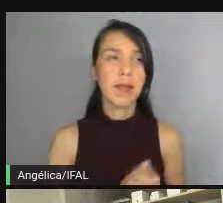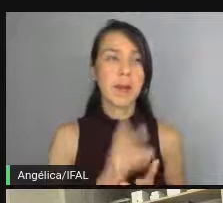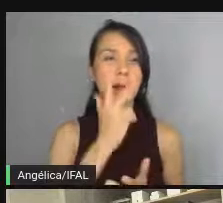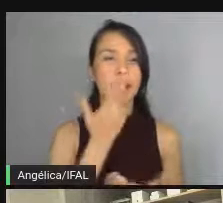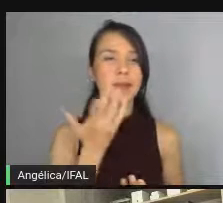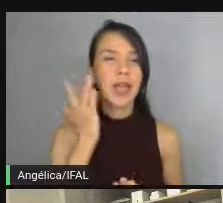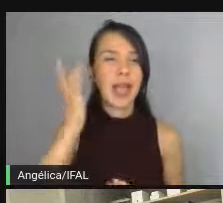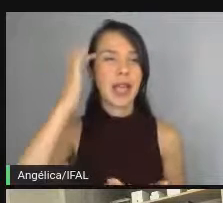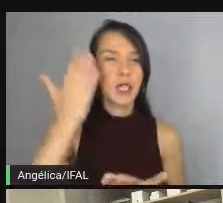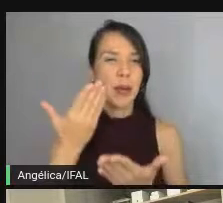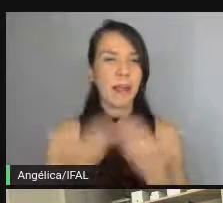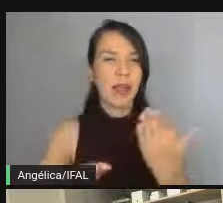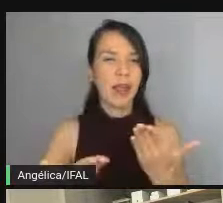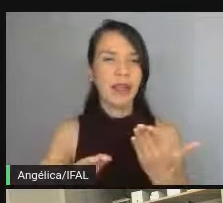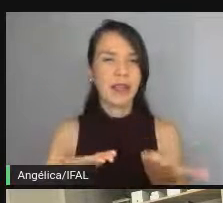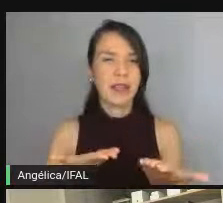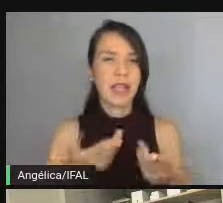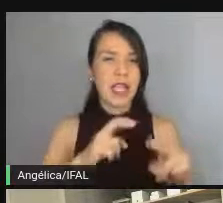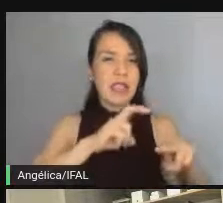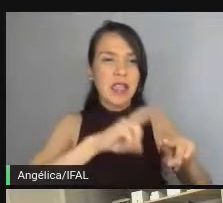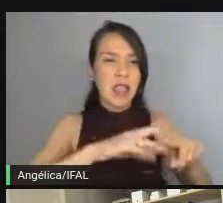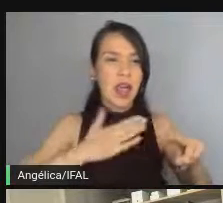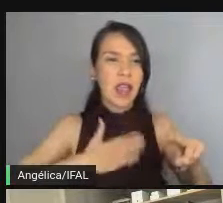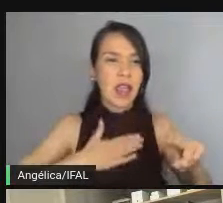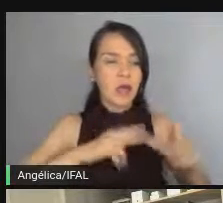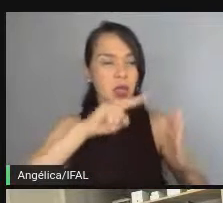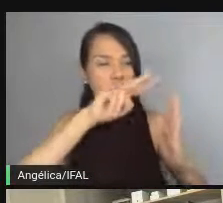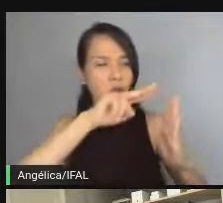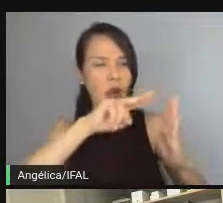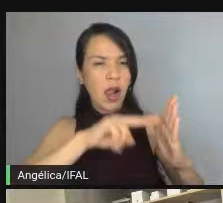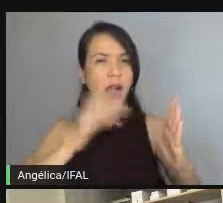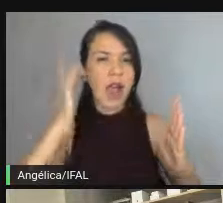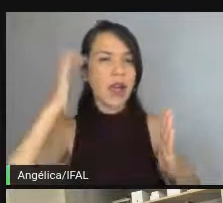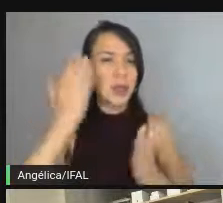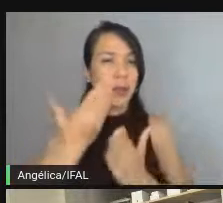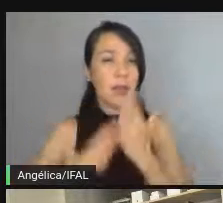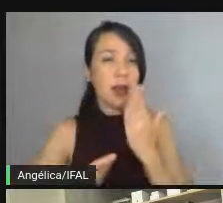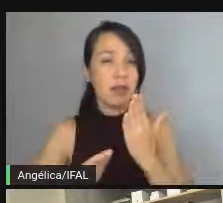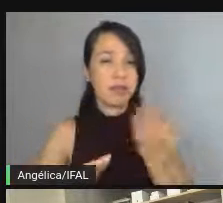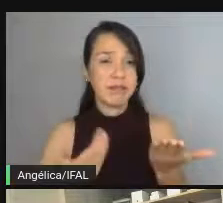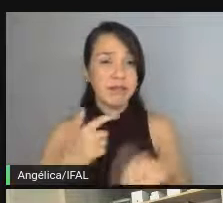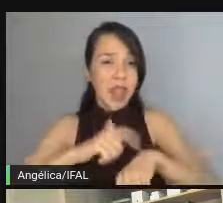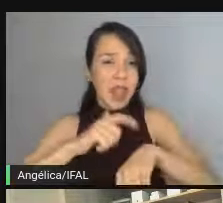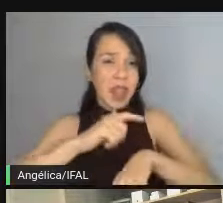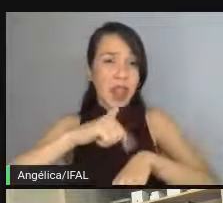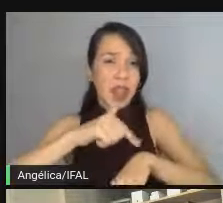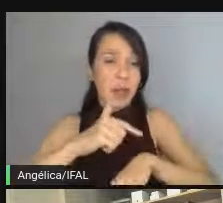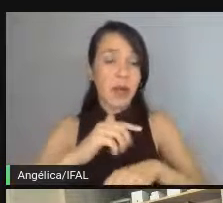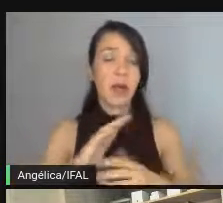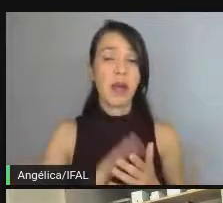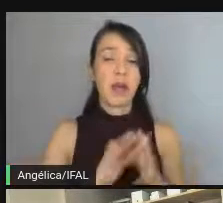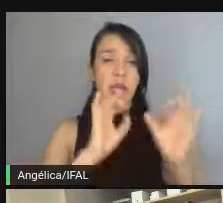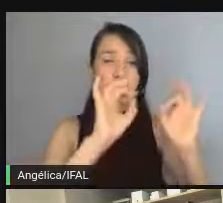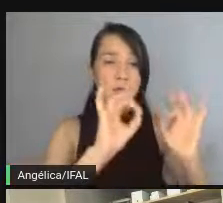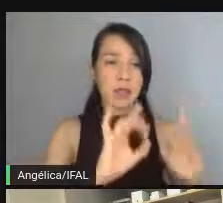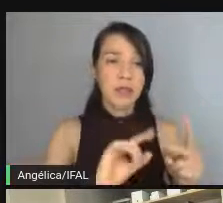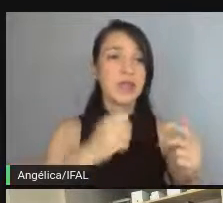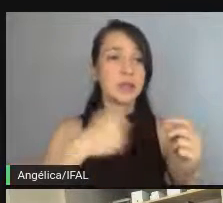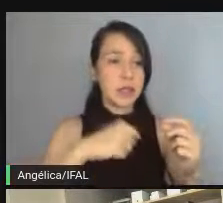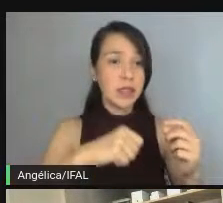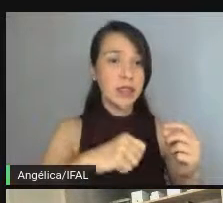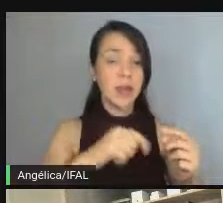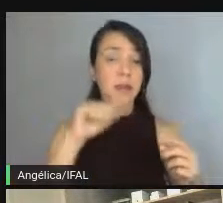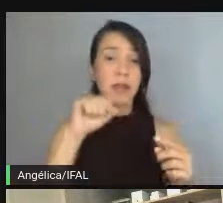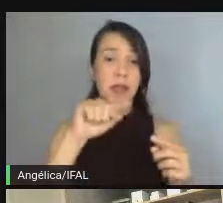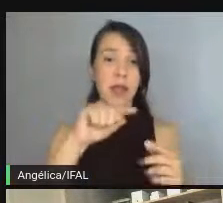tempo, sentar com calma, ler a especificação. E aí,